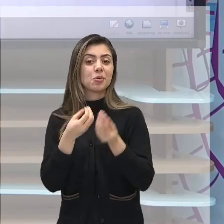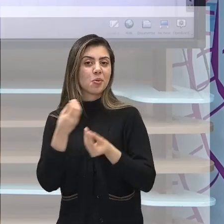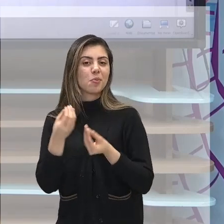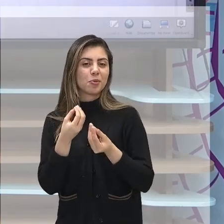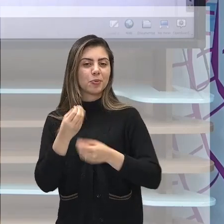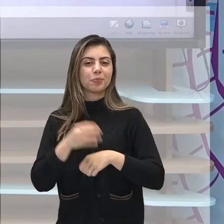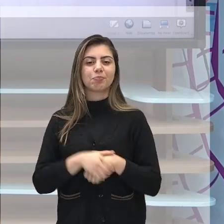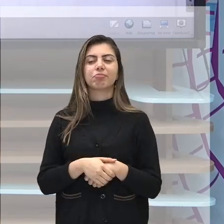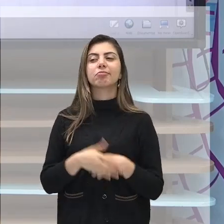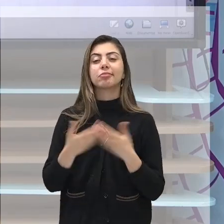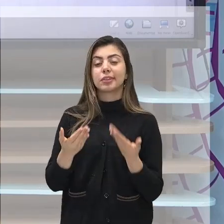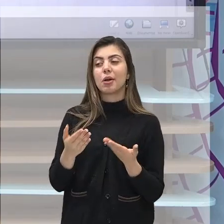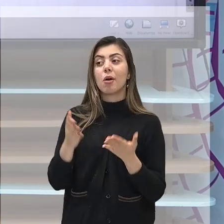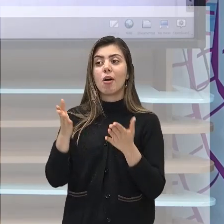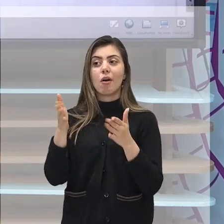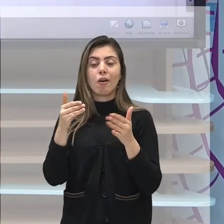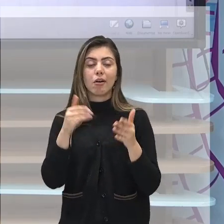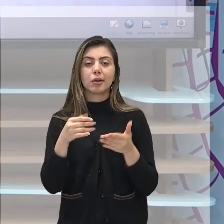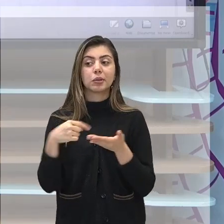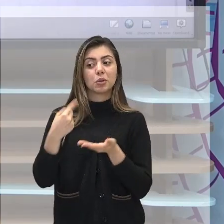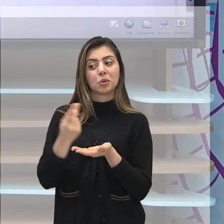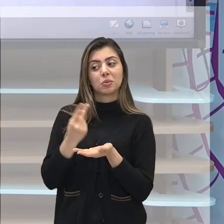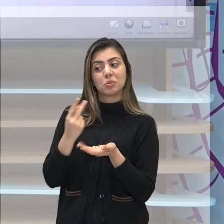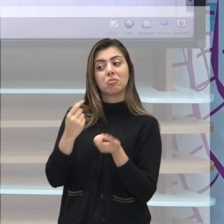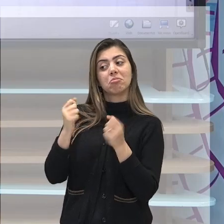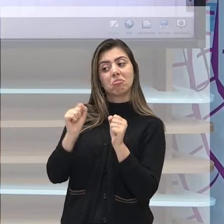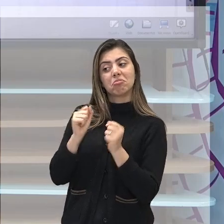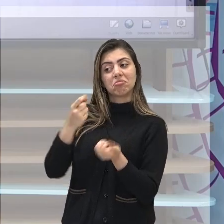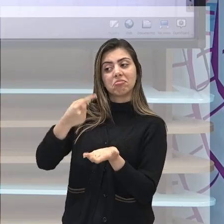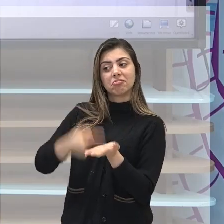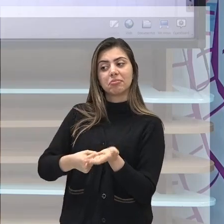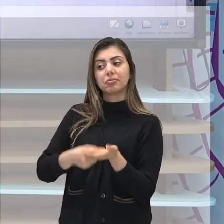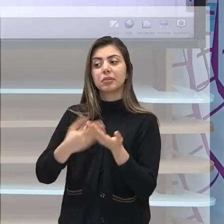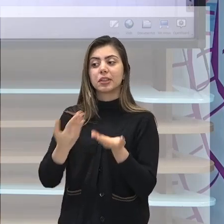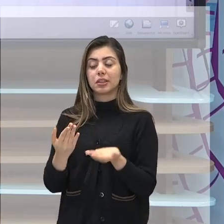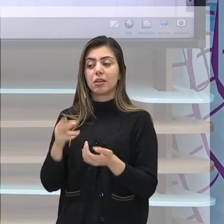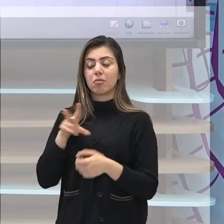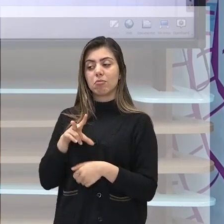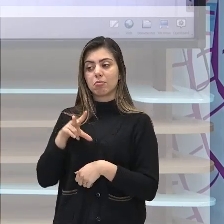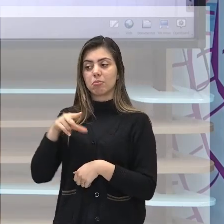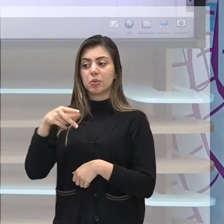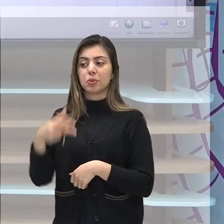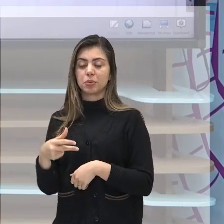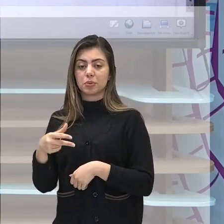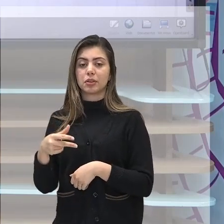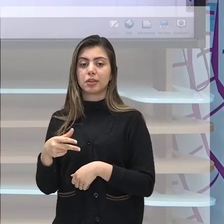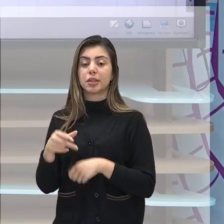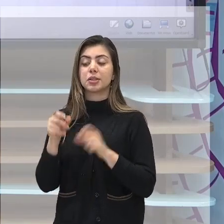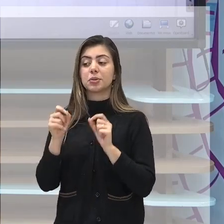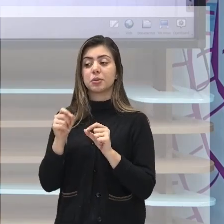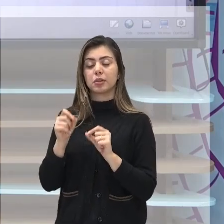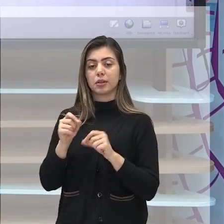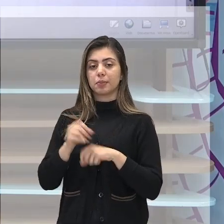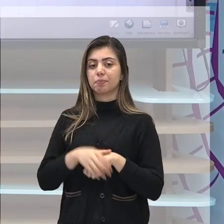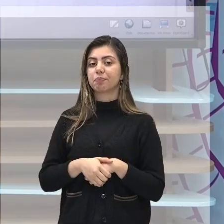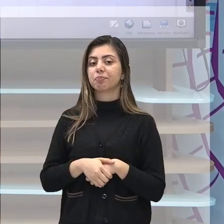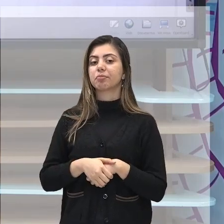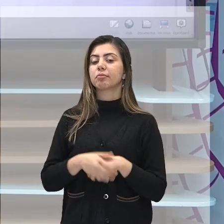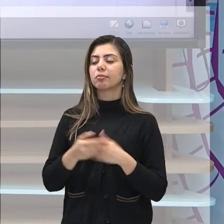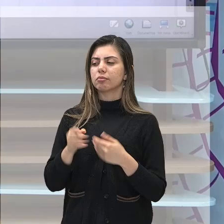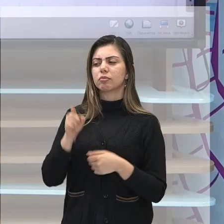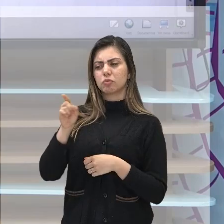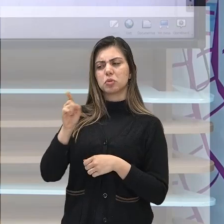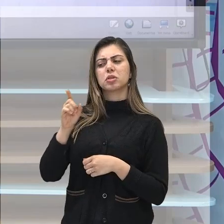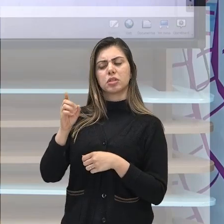que? Vamos acordar aqui. A coroa portuguesa assegura que você ainda é